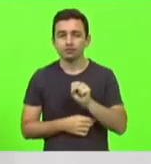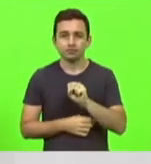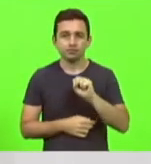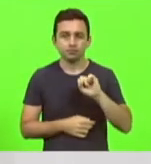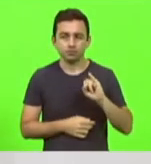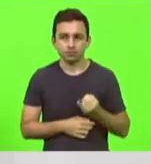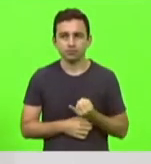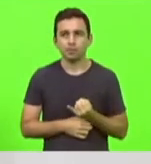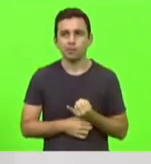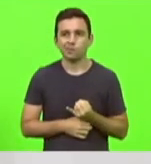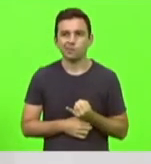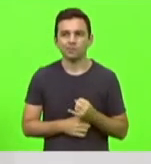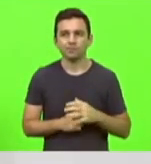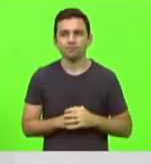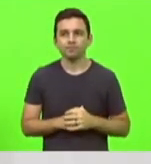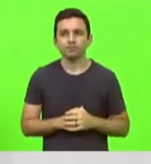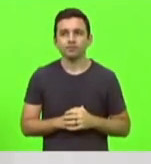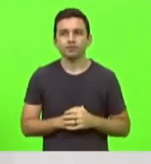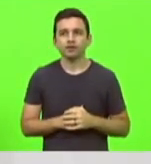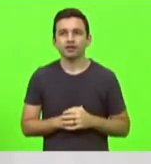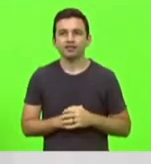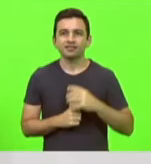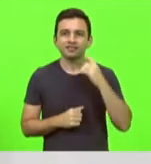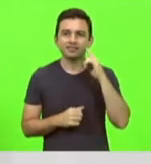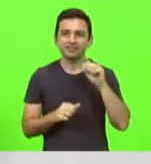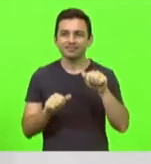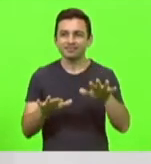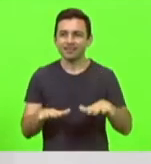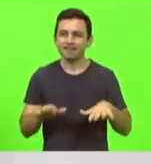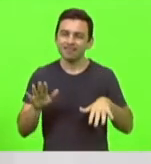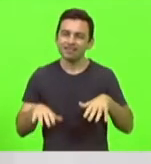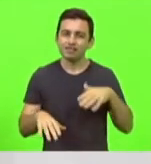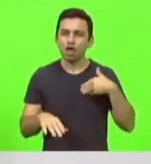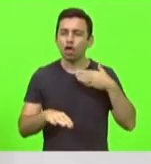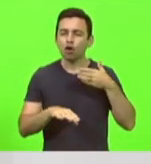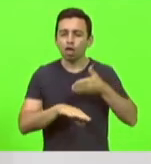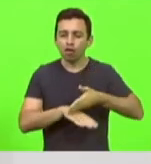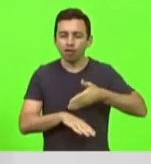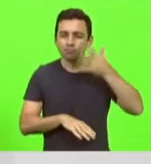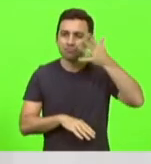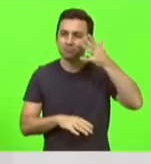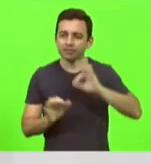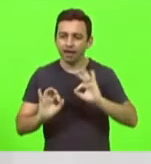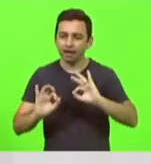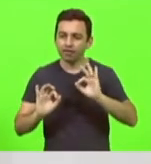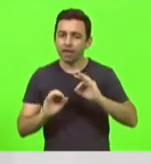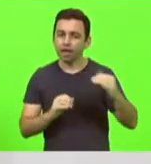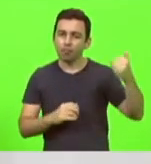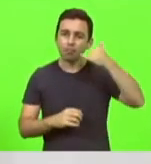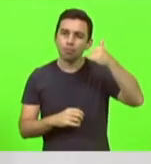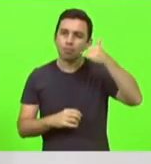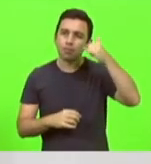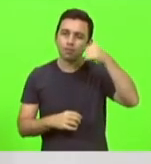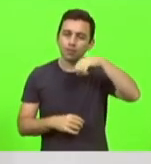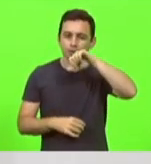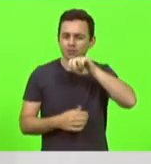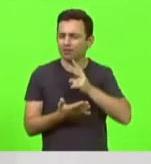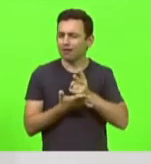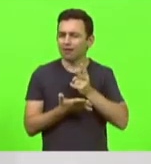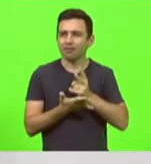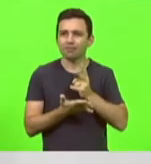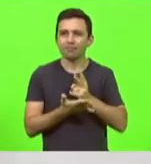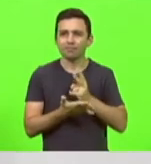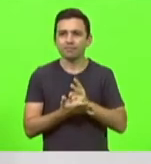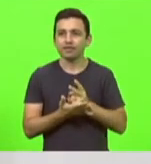dia de sessão, que eu não ocupo a tribuna, ela me liga para ver o que aconteceu, que você não falou lá ainda, ela